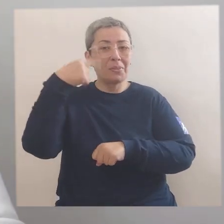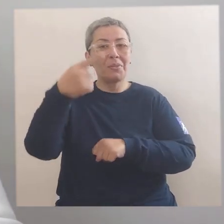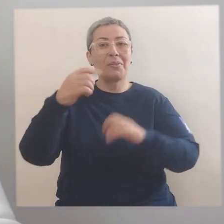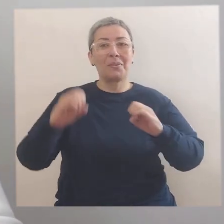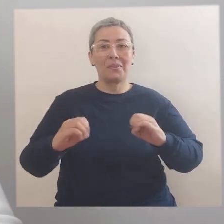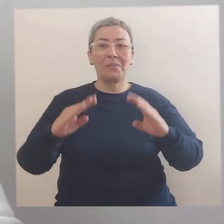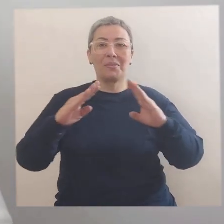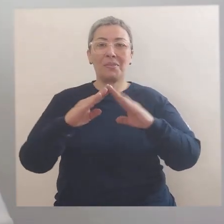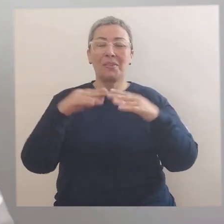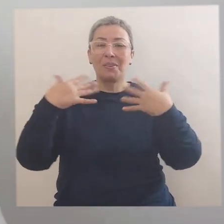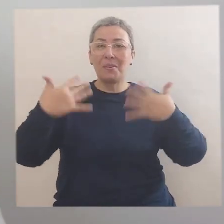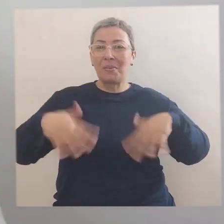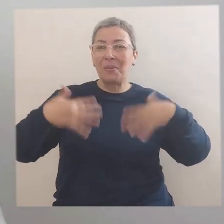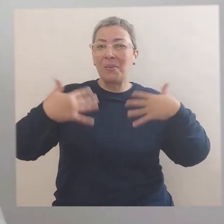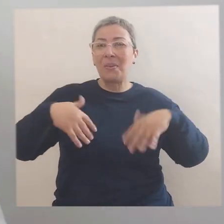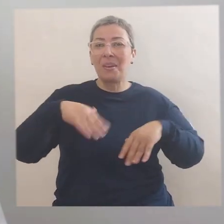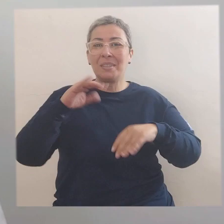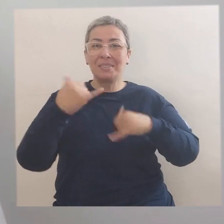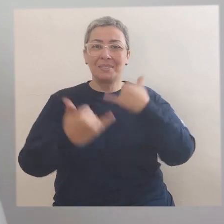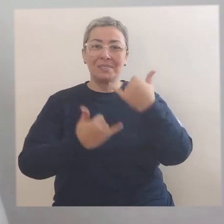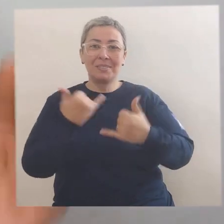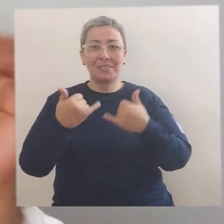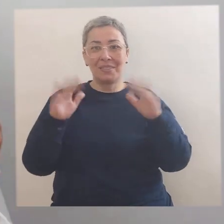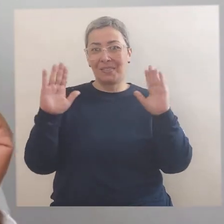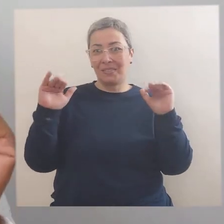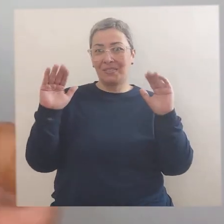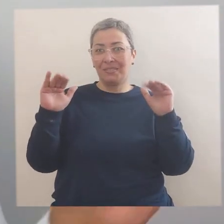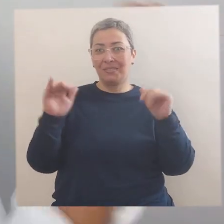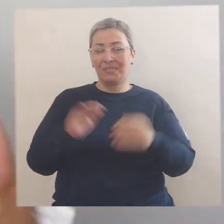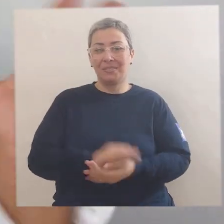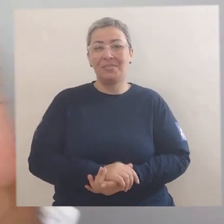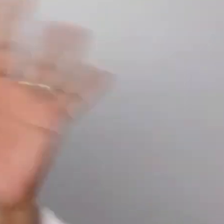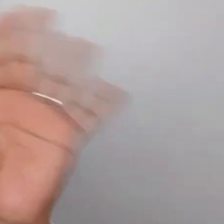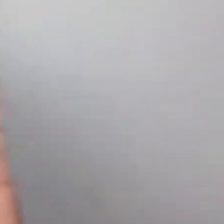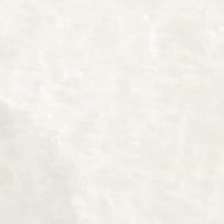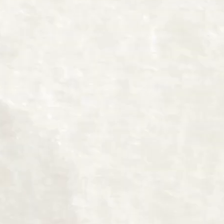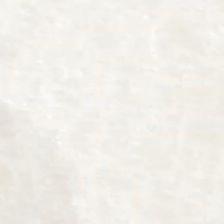próximo programa com muito mais brincadeiras. Tchau, tchau!